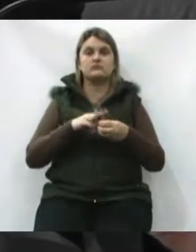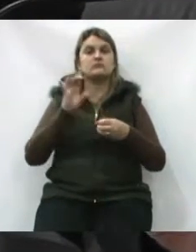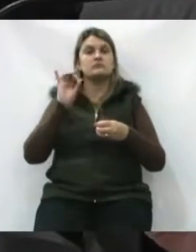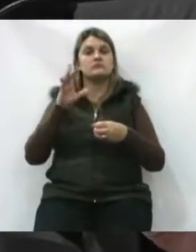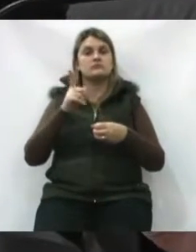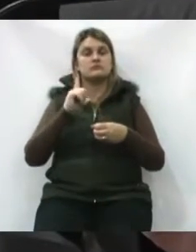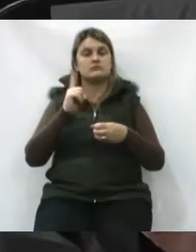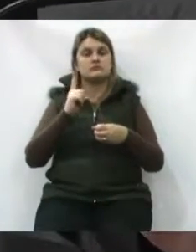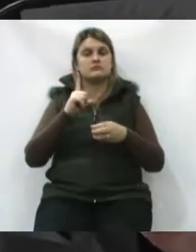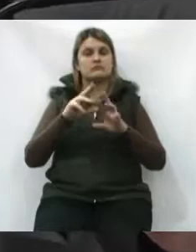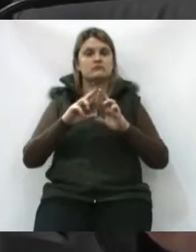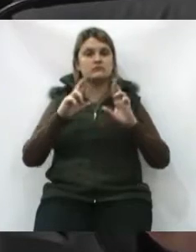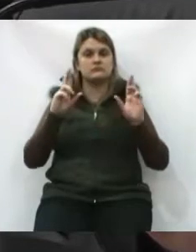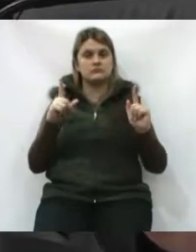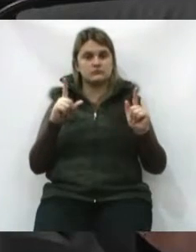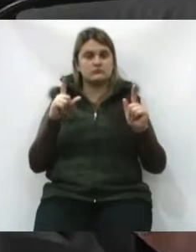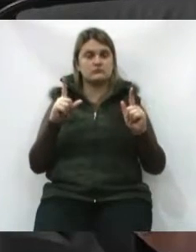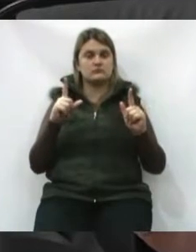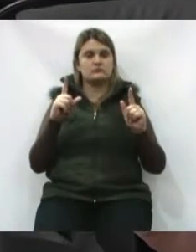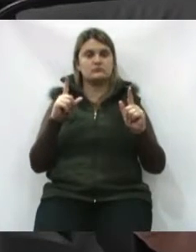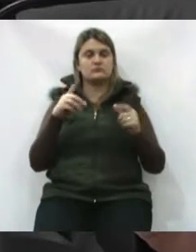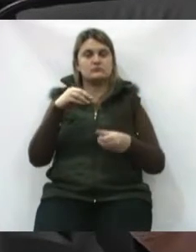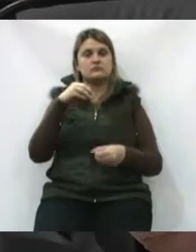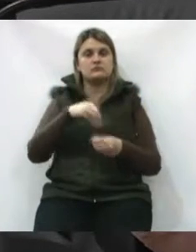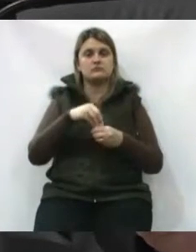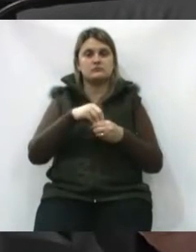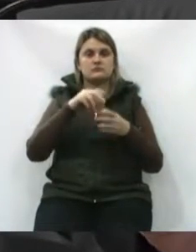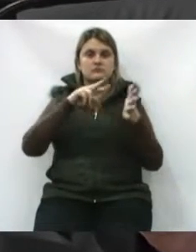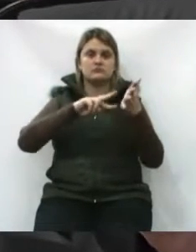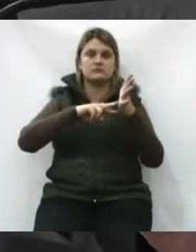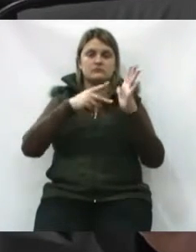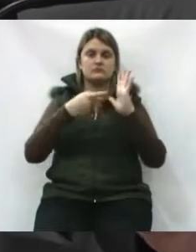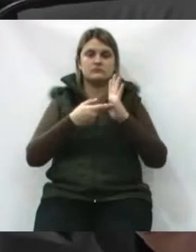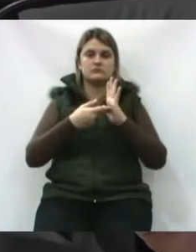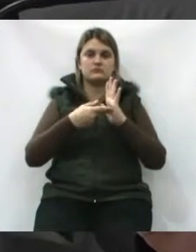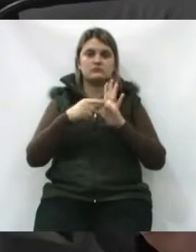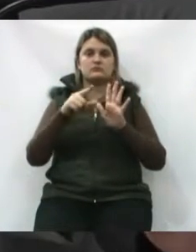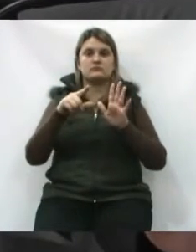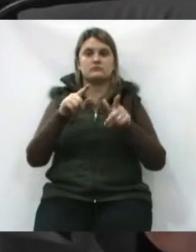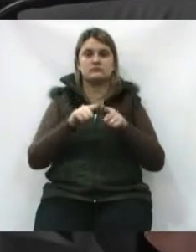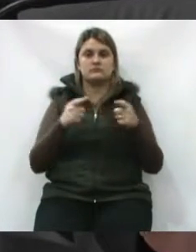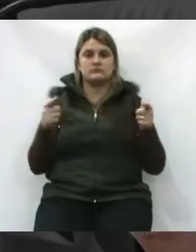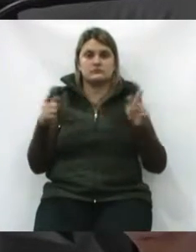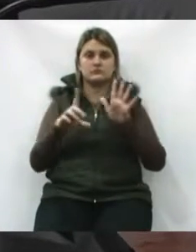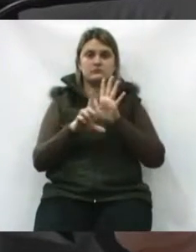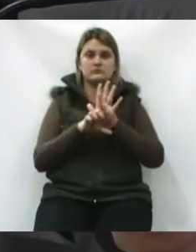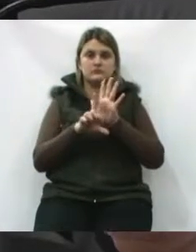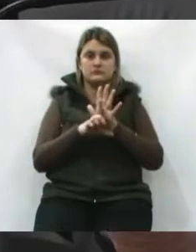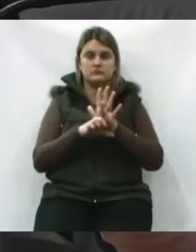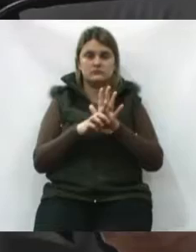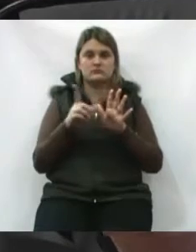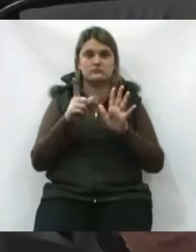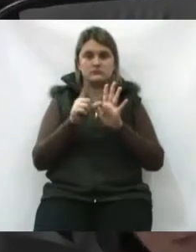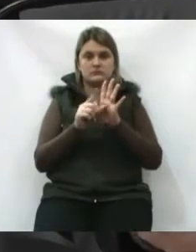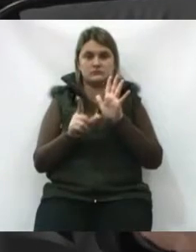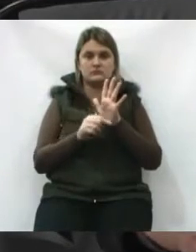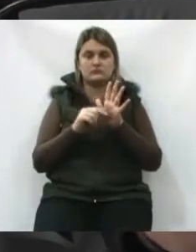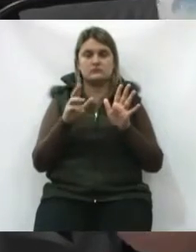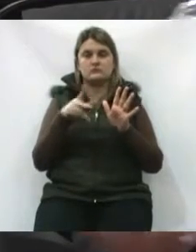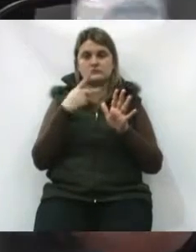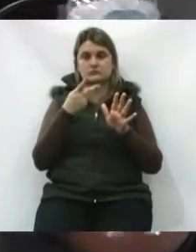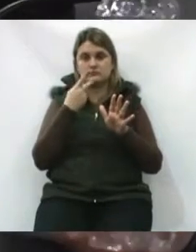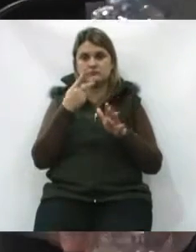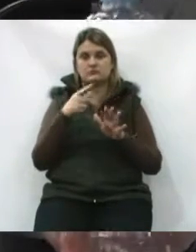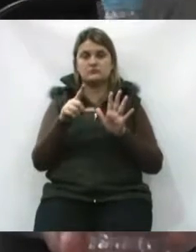Só que lá tem uma diferença enorme dentro da interpretação gramatical da lei, que lá, nesse artigo da Constituição,